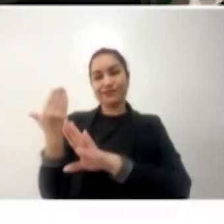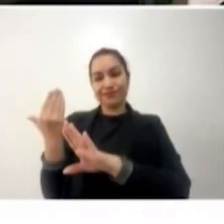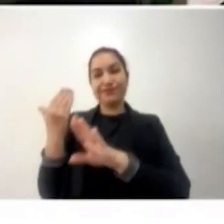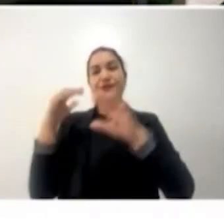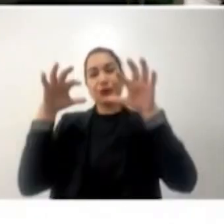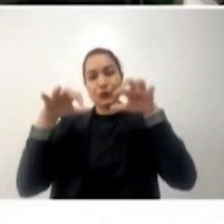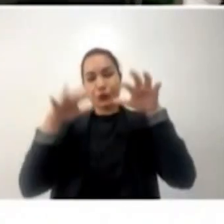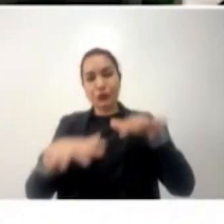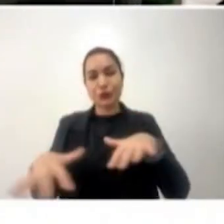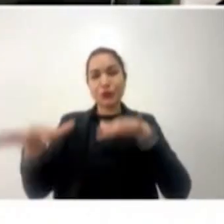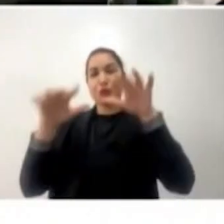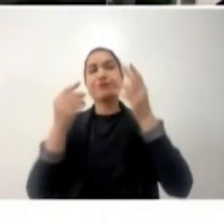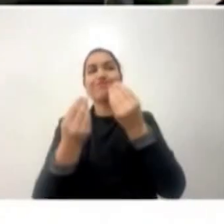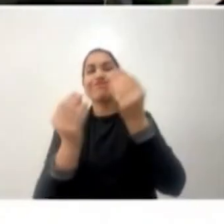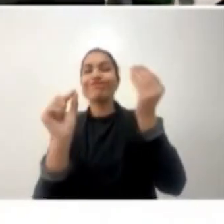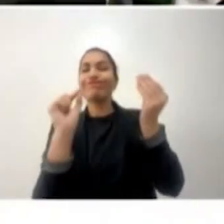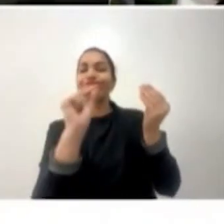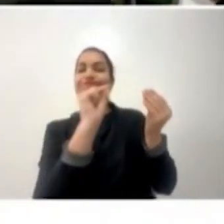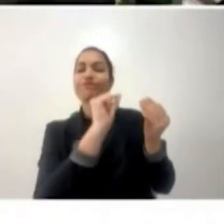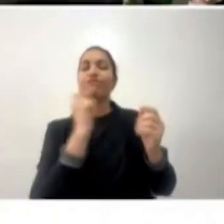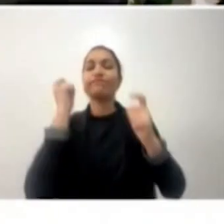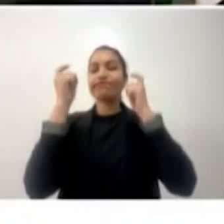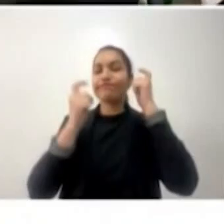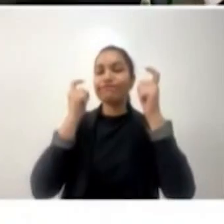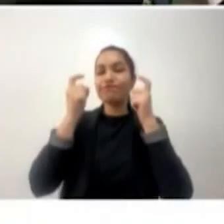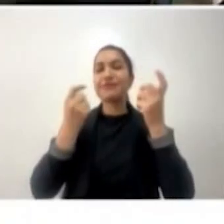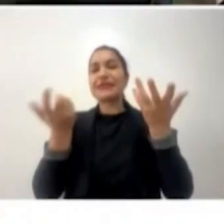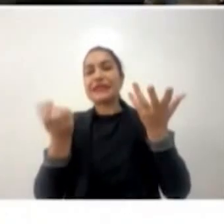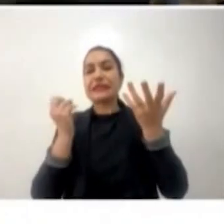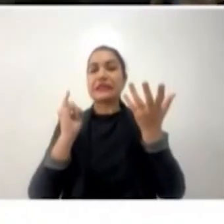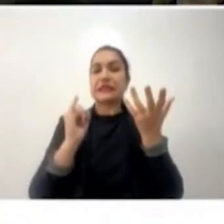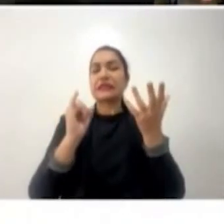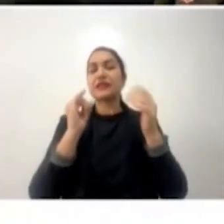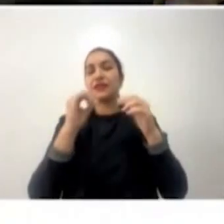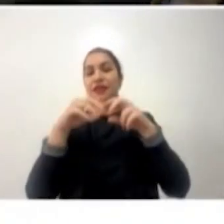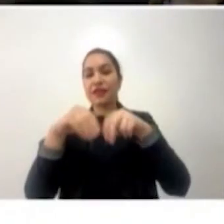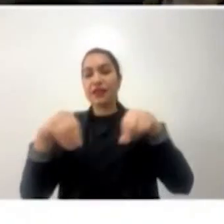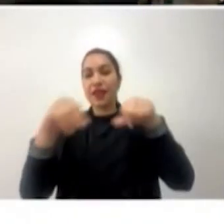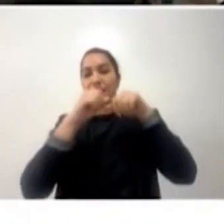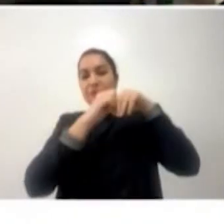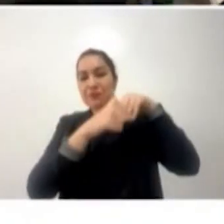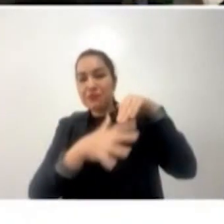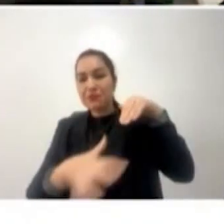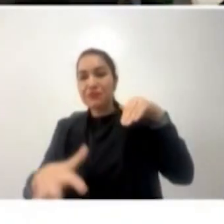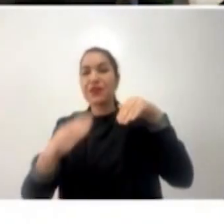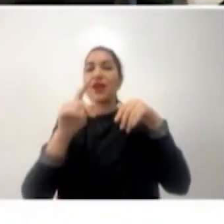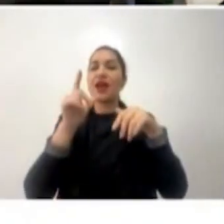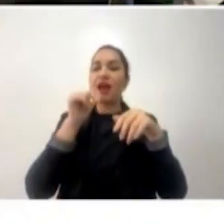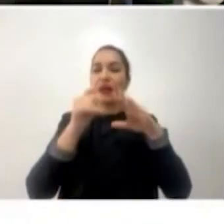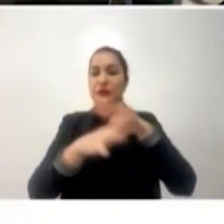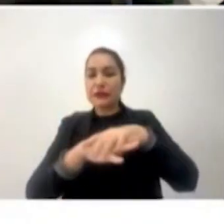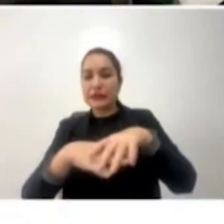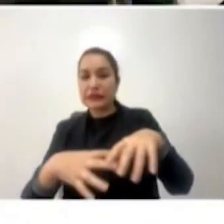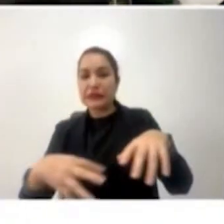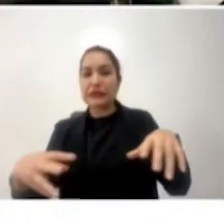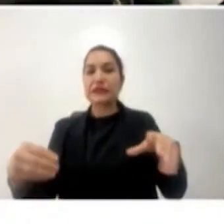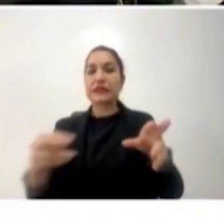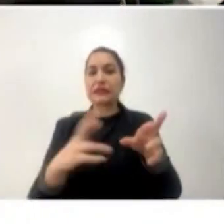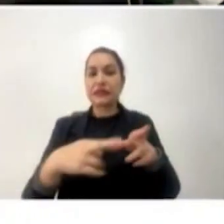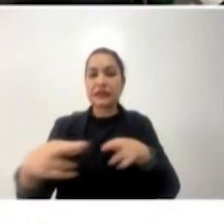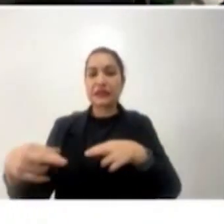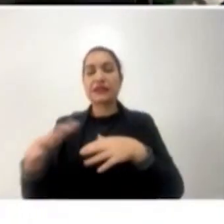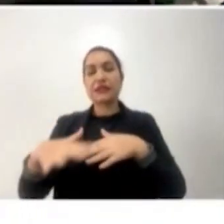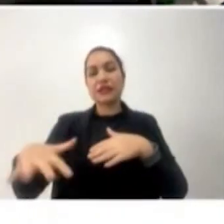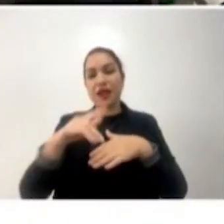muito, as pessoas com preocupação sobre movimentação de sedimentos nos corpos hídricos do Estado e o quanto que isso possa